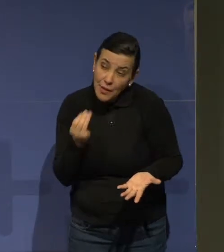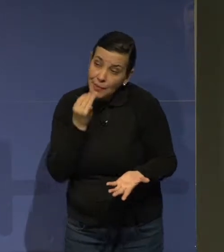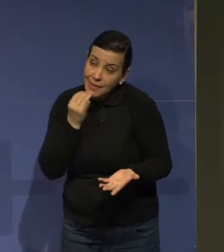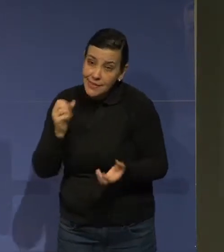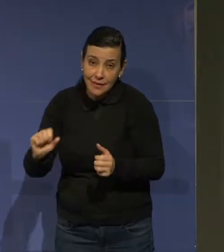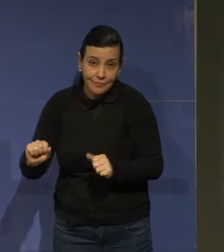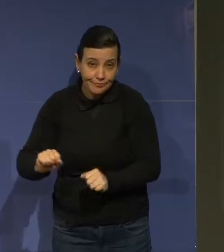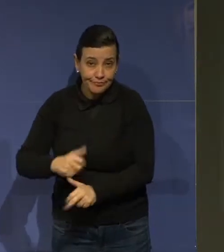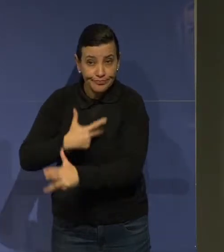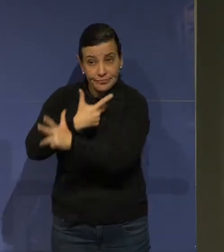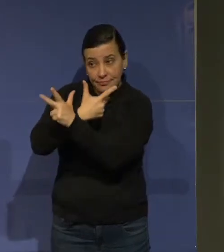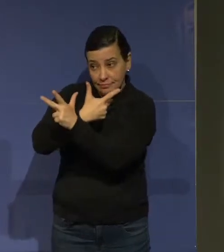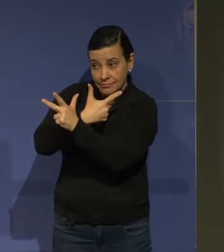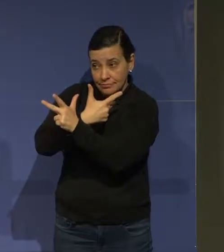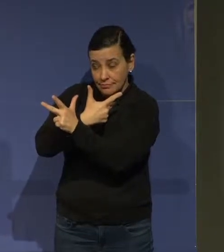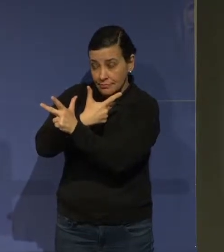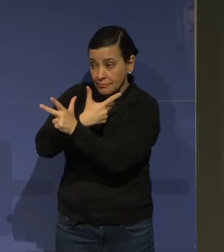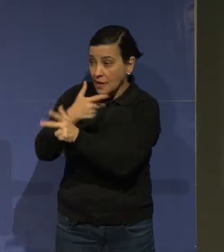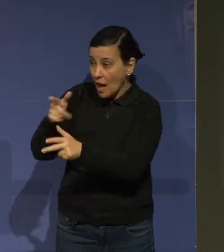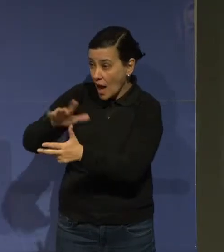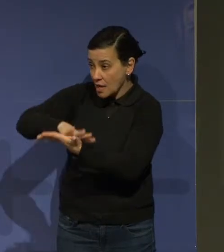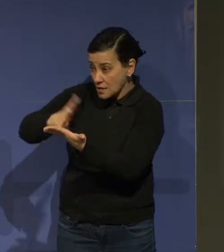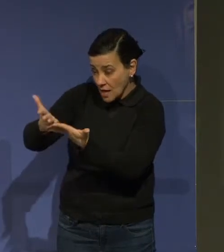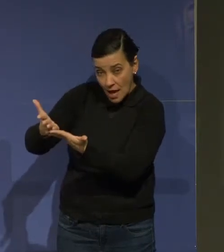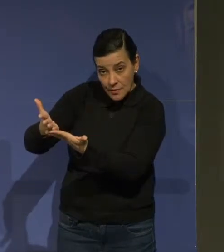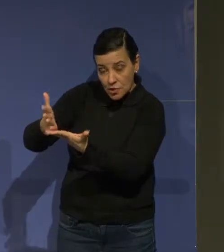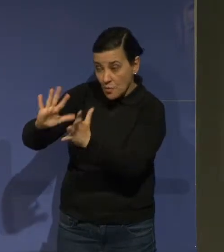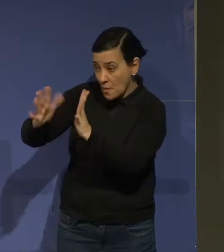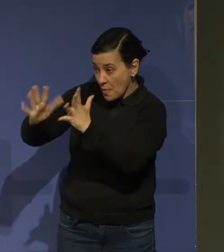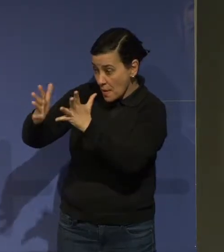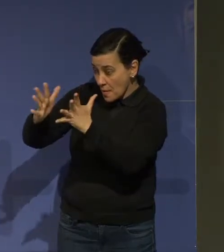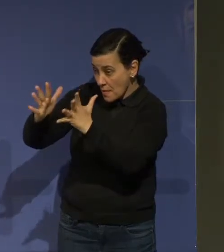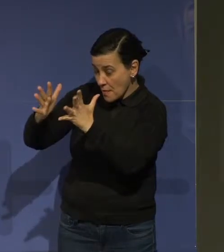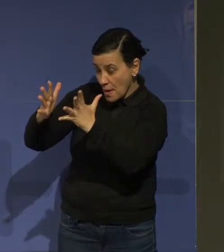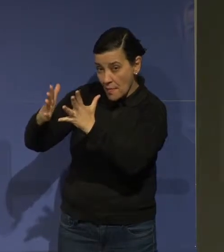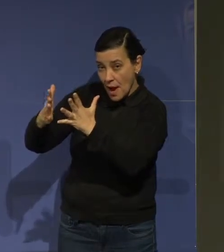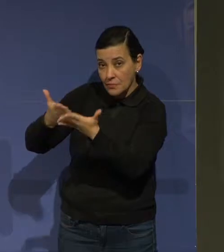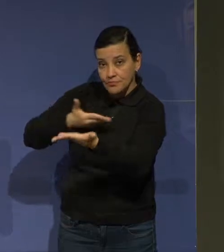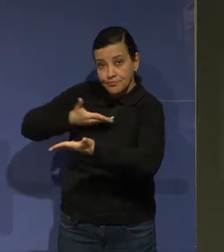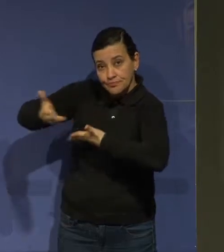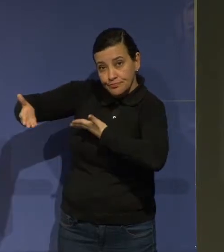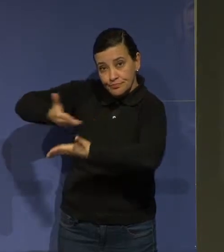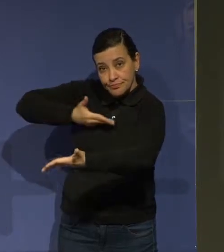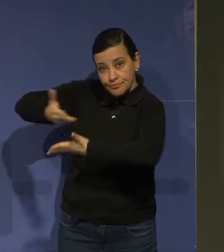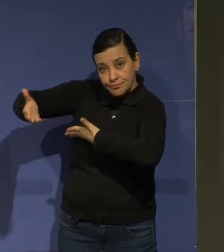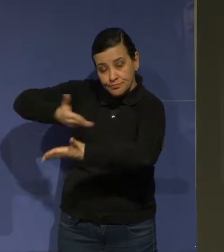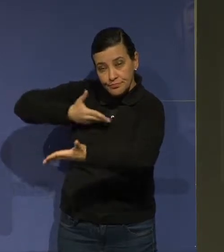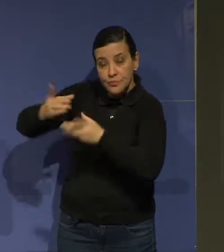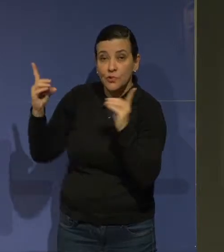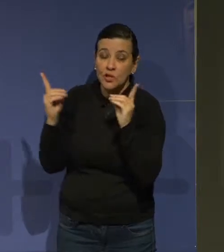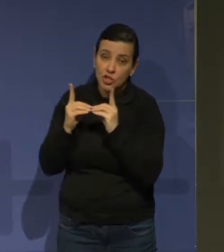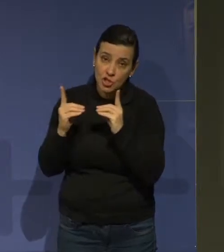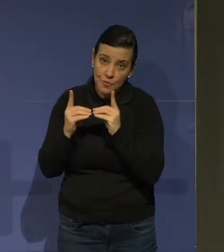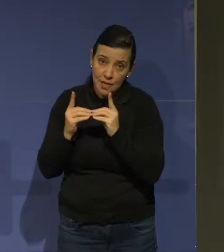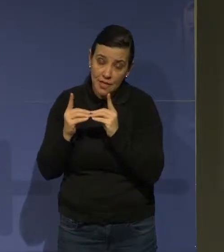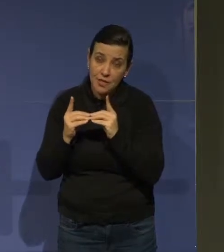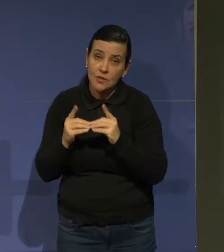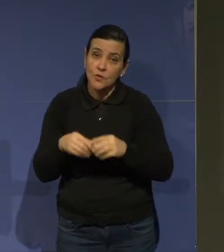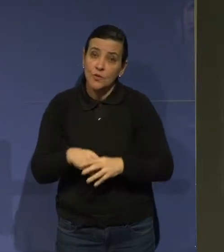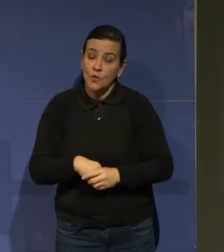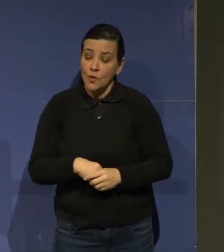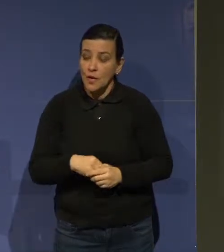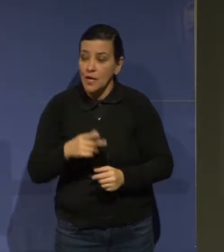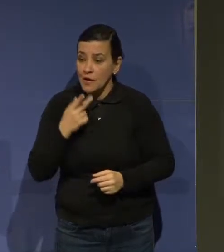do outro lado da tela e faz a intermediação do atendimento. Eu digo disso de bilhete único